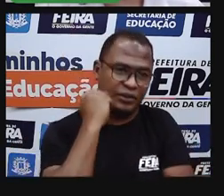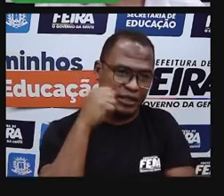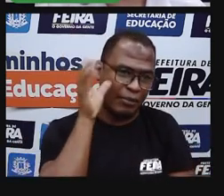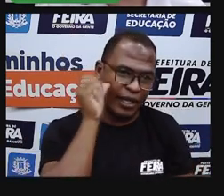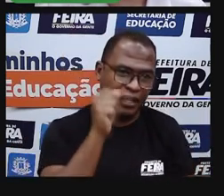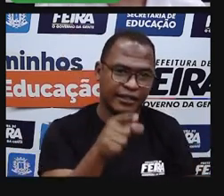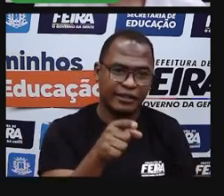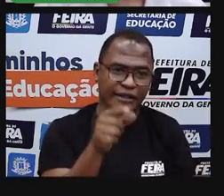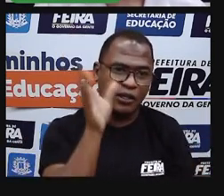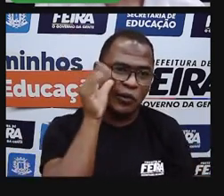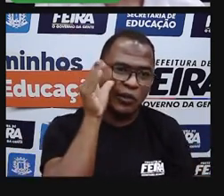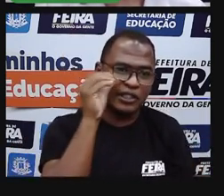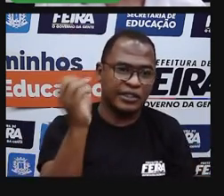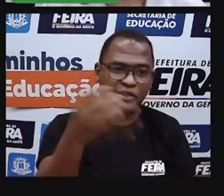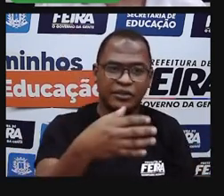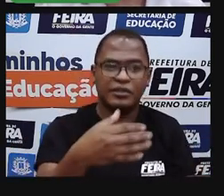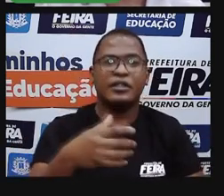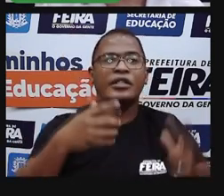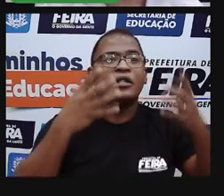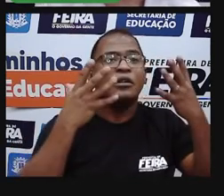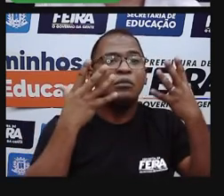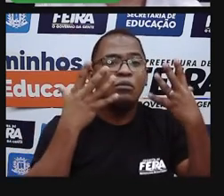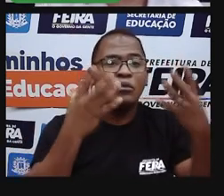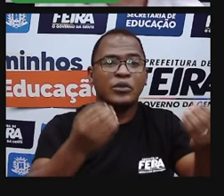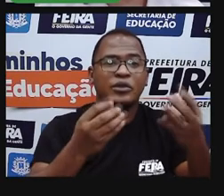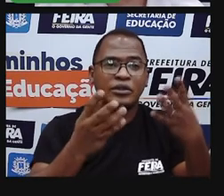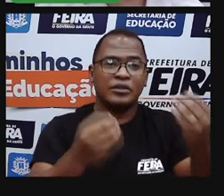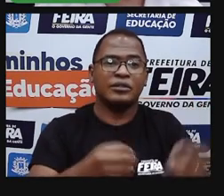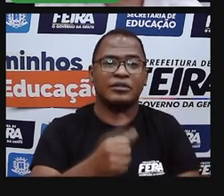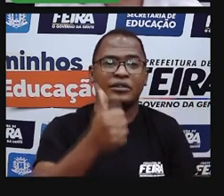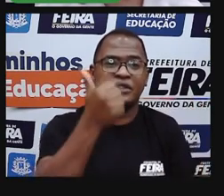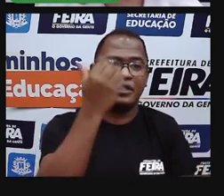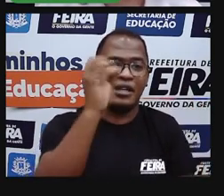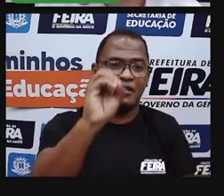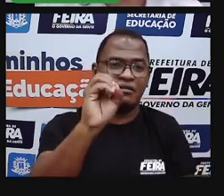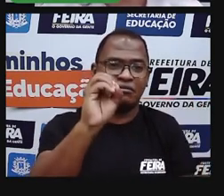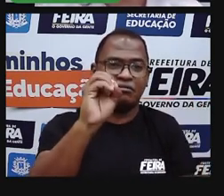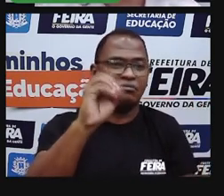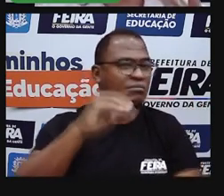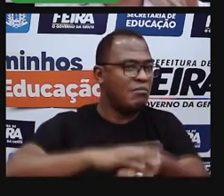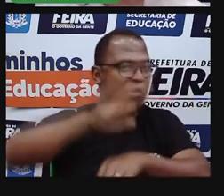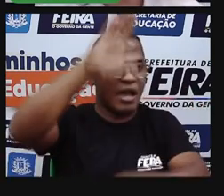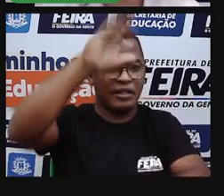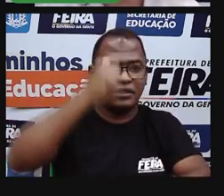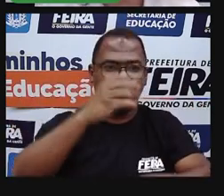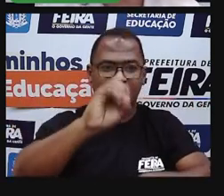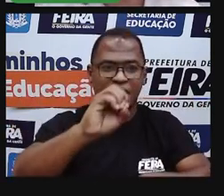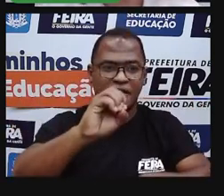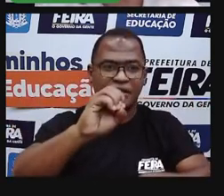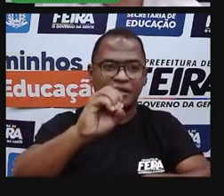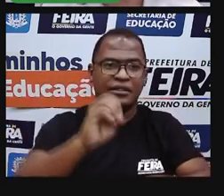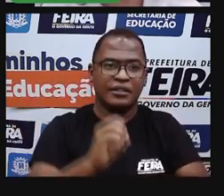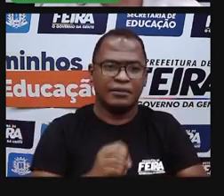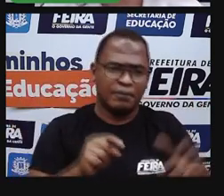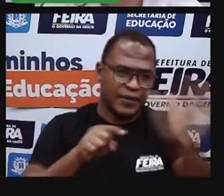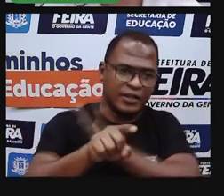sobre a nossa cidade, mais de uma dezena de bairros que recebem o nome de árvore. E vocês conhecem algum?